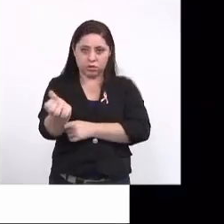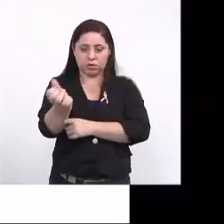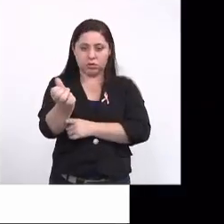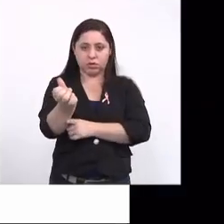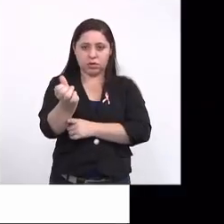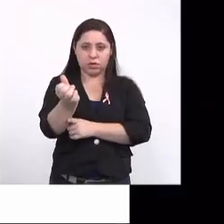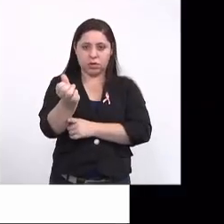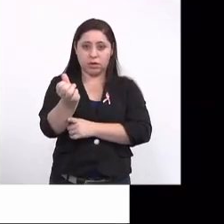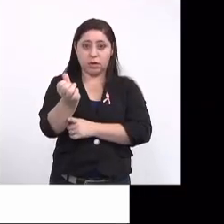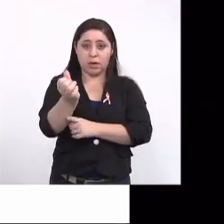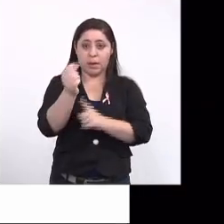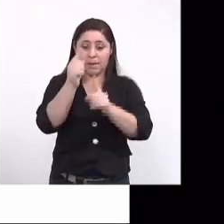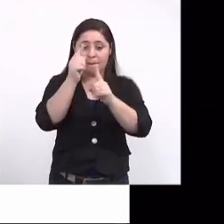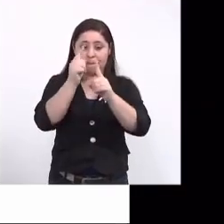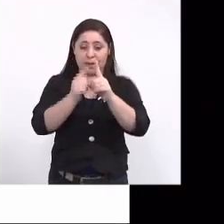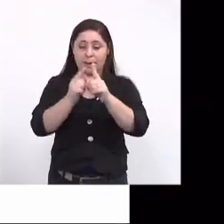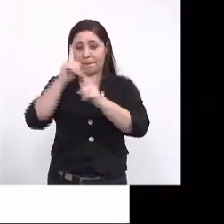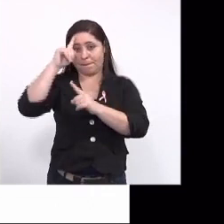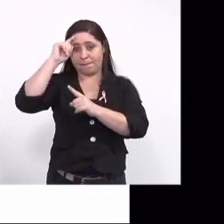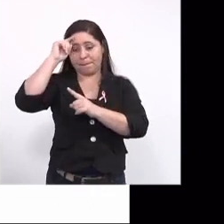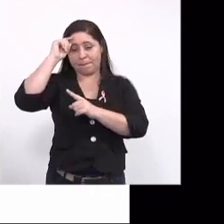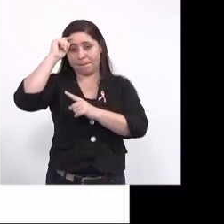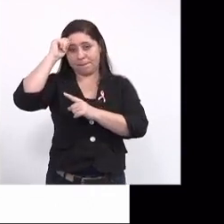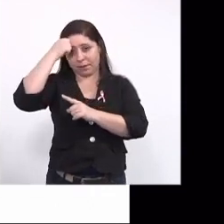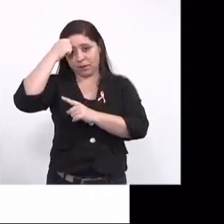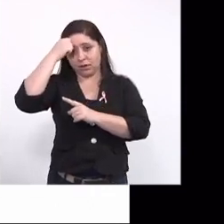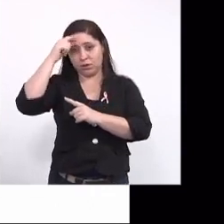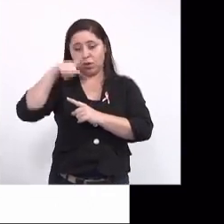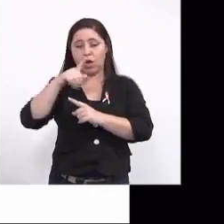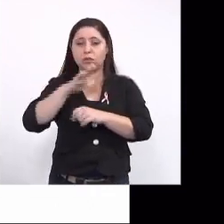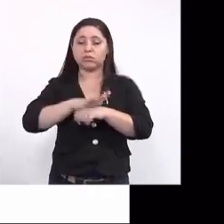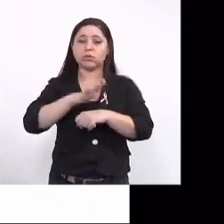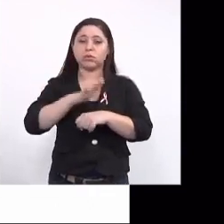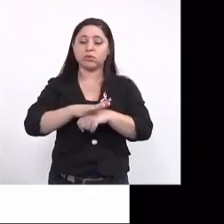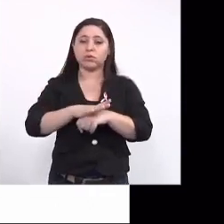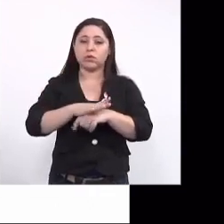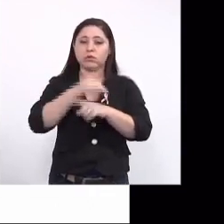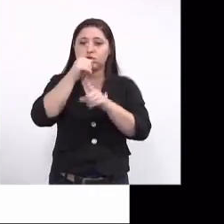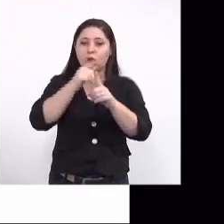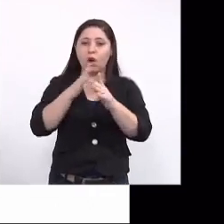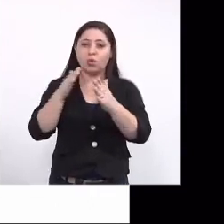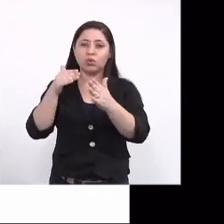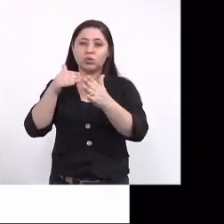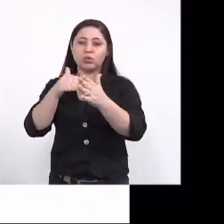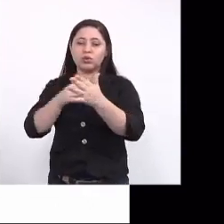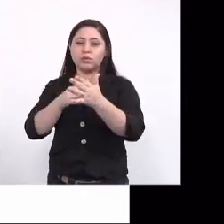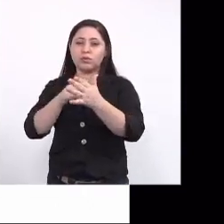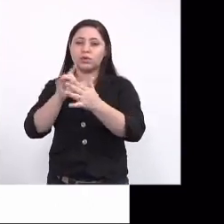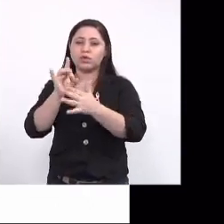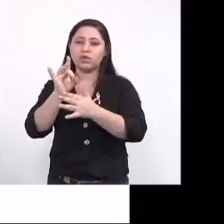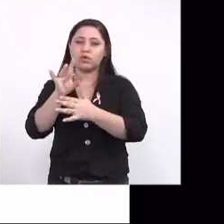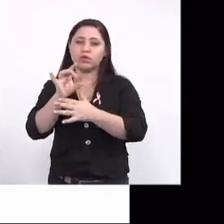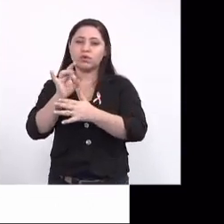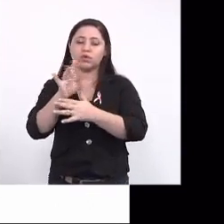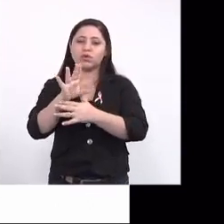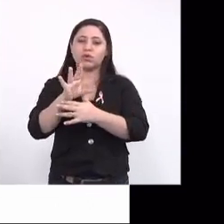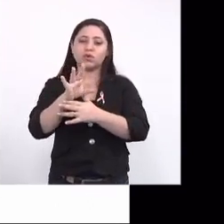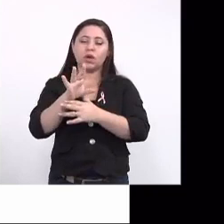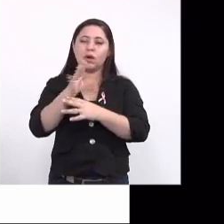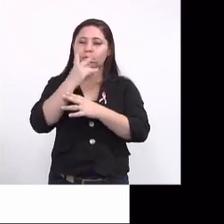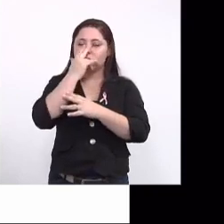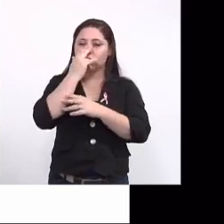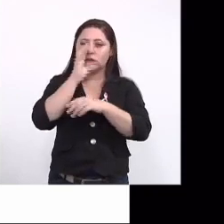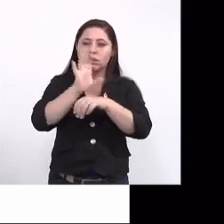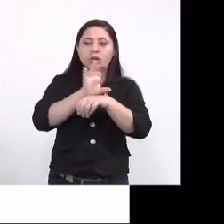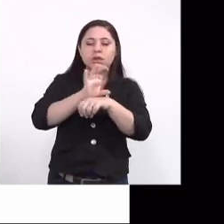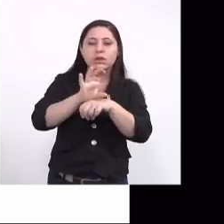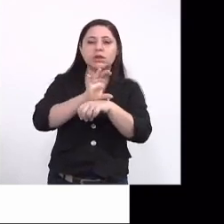A barra em preto, a mais escura, que é a do meio, são os casos confirmados. E a última barra, sólida, com cinza mais claro,